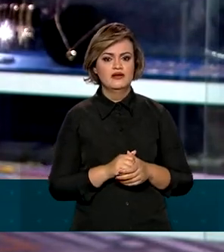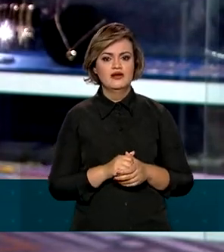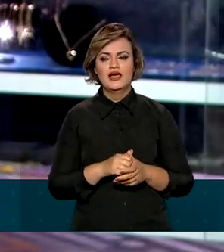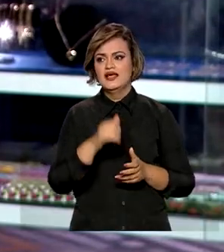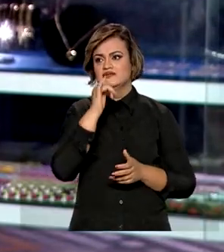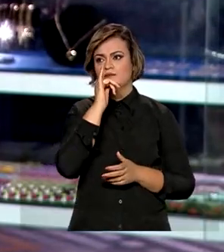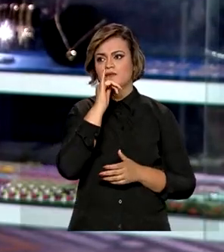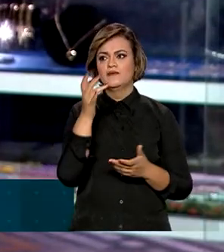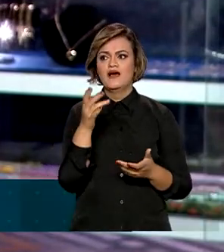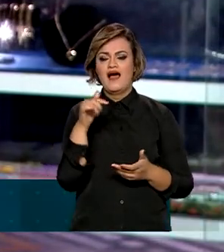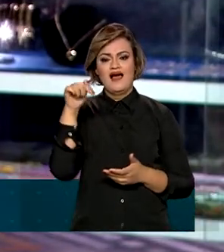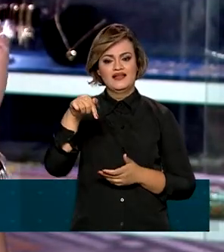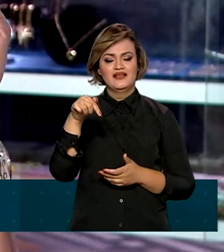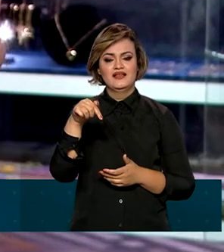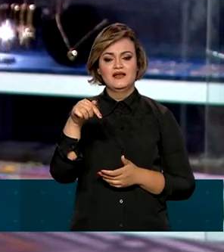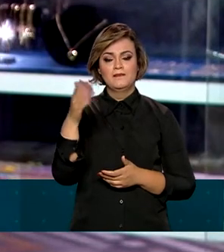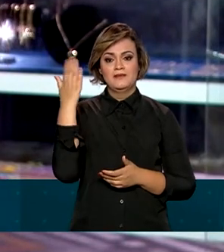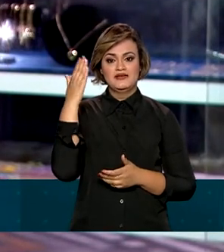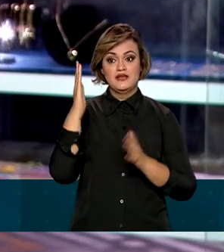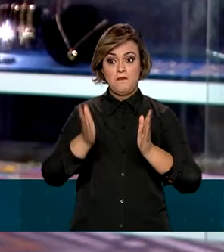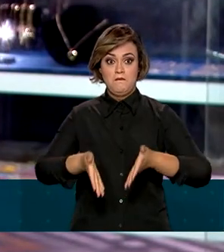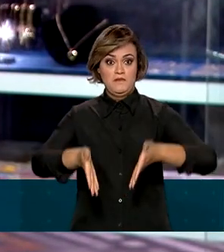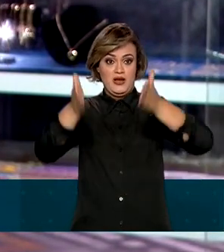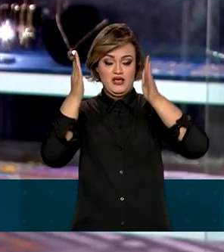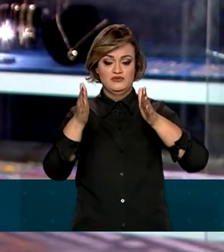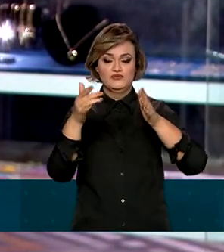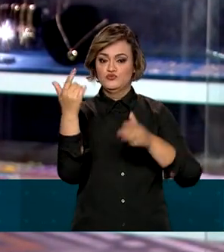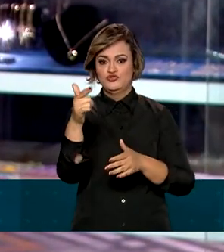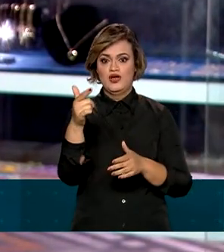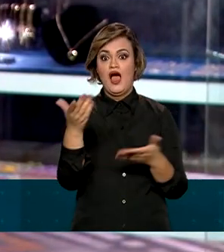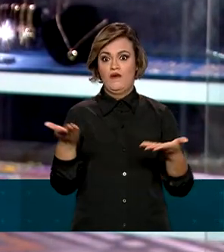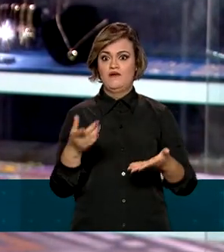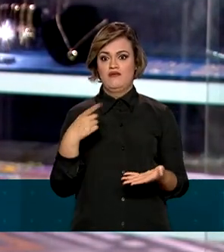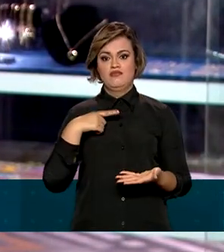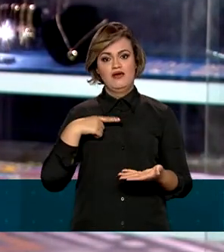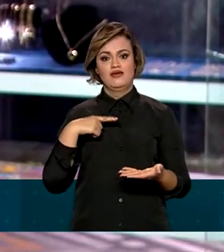Você pode ver que aqui não existia nenhum prédio desses que tem hoje.